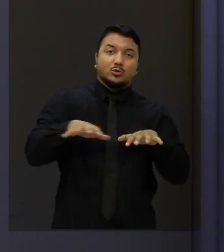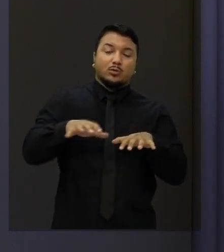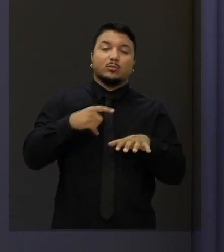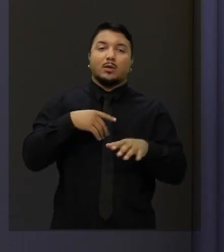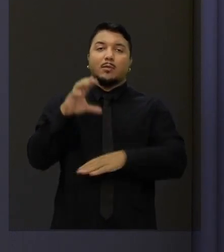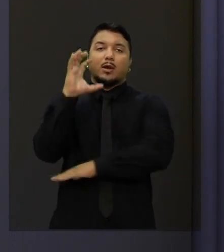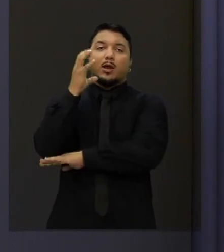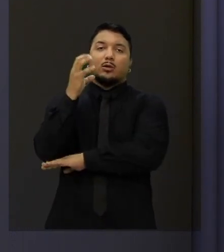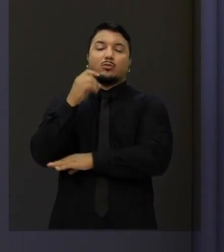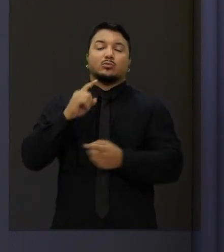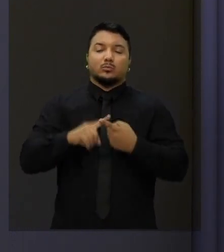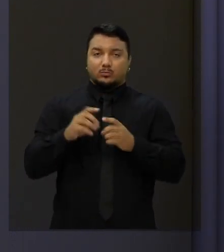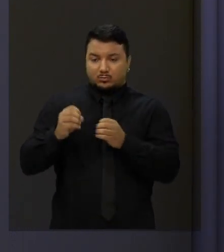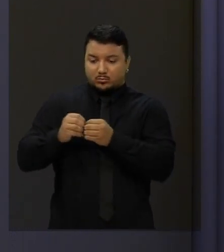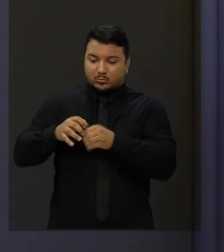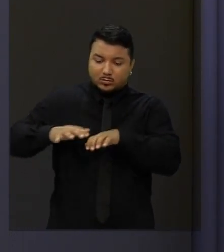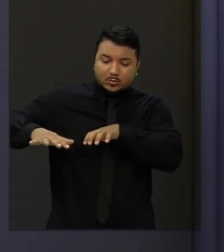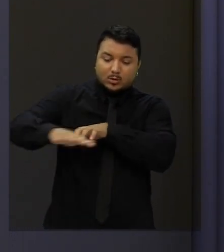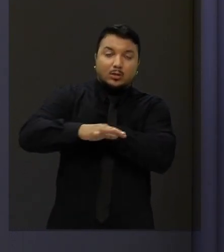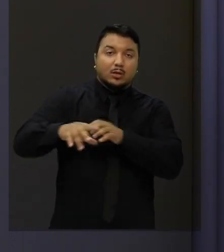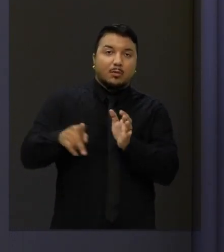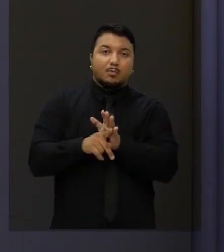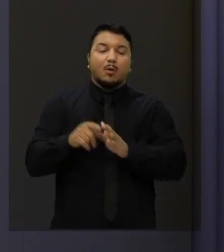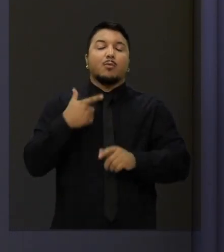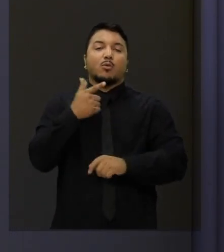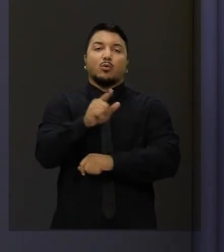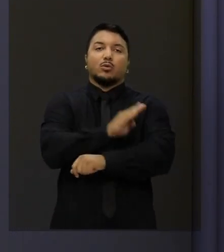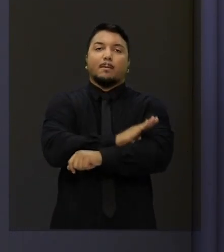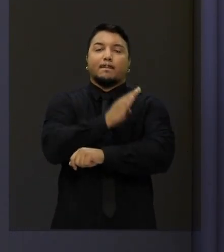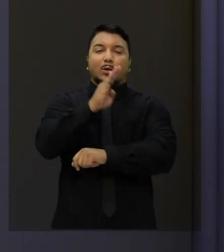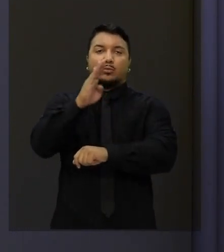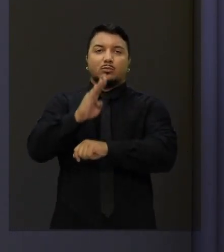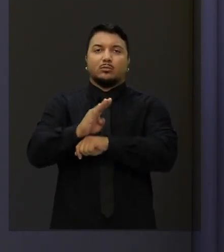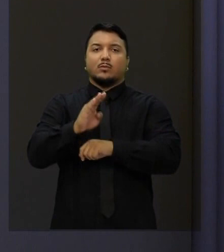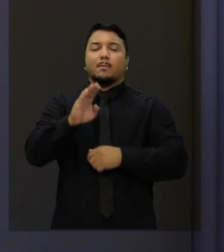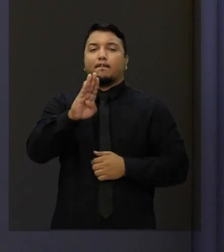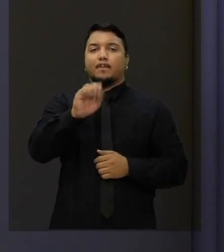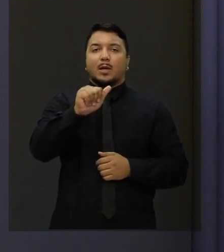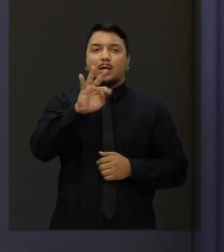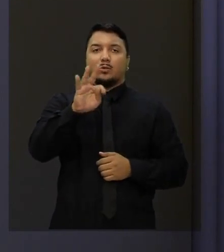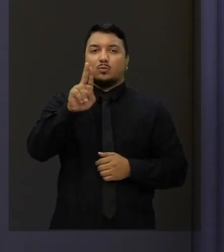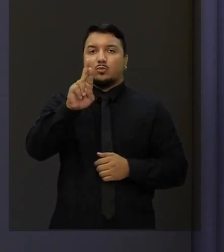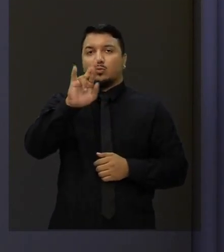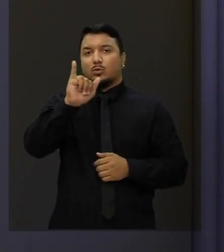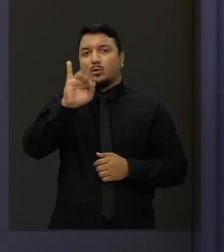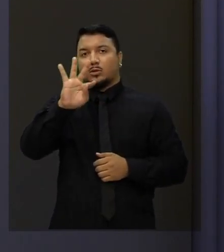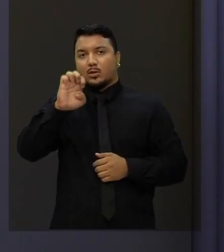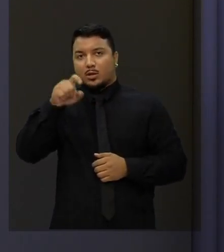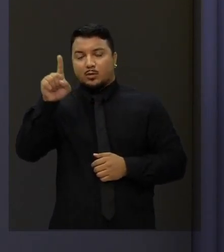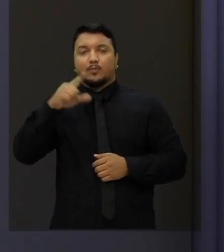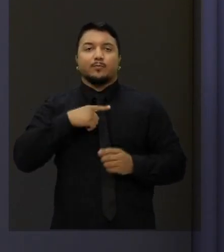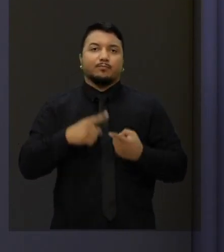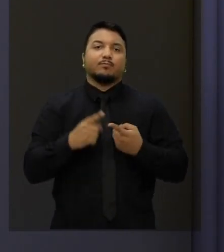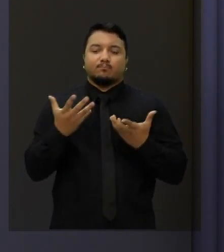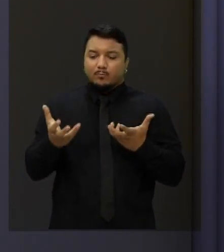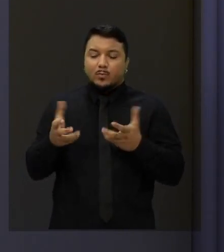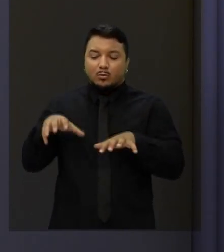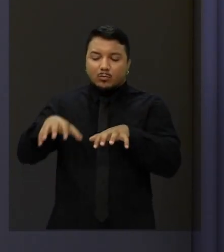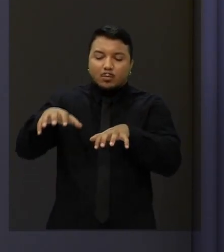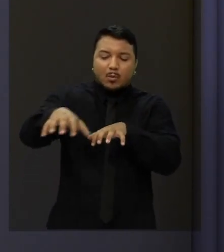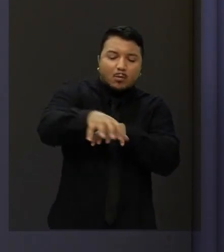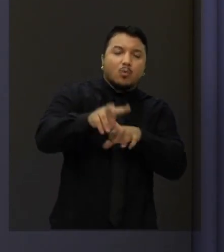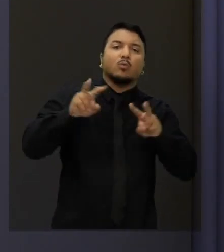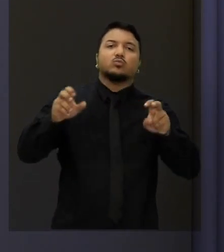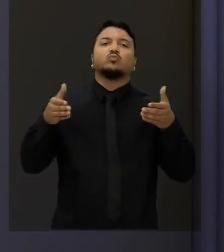Amunso e o hospital polo regional do Maciço de Baturité. Esses hospitais regionais, eu quero levar ao tratamento do câncer. Portanto,